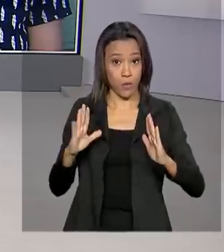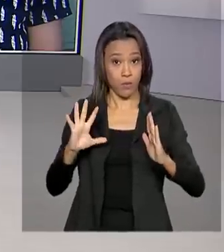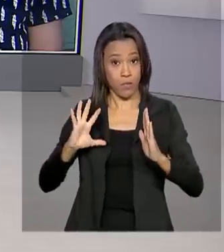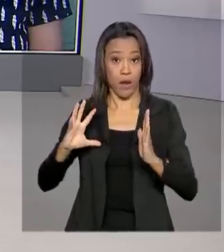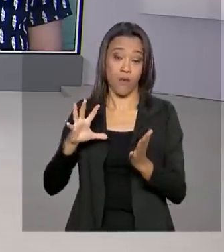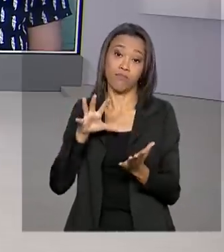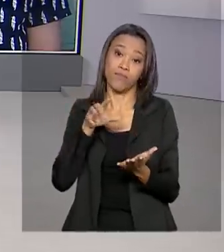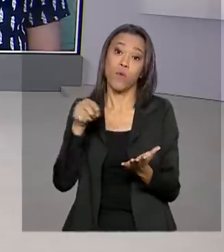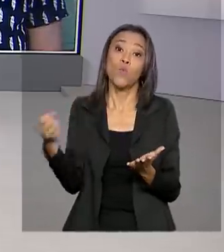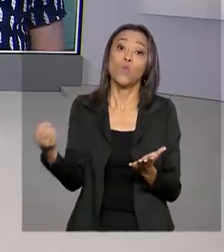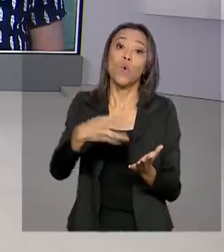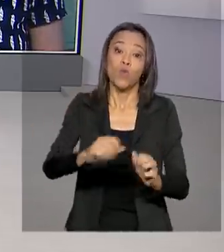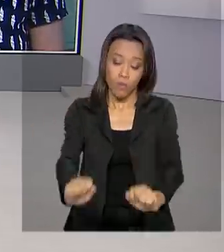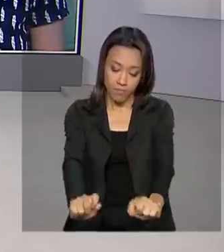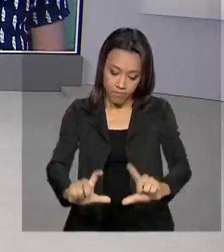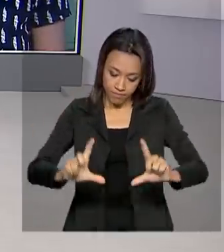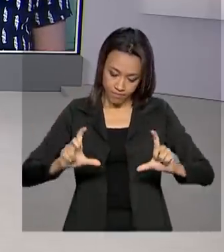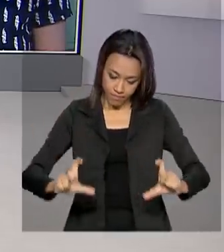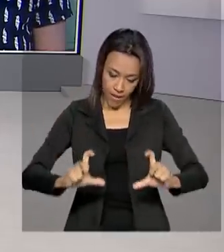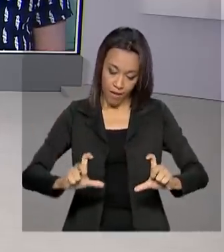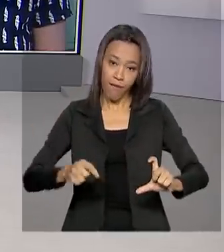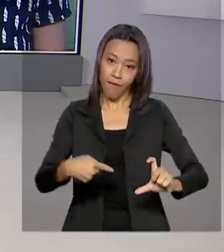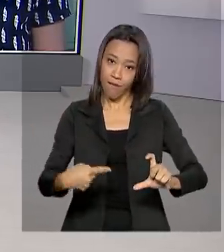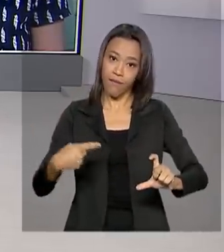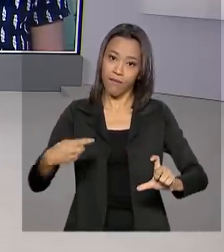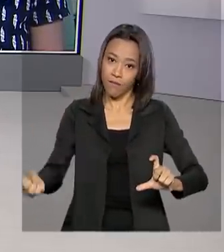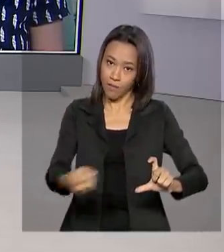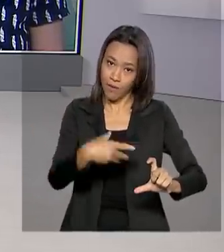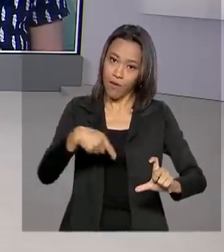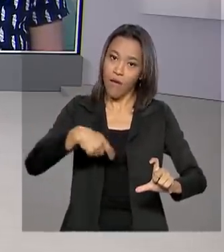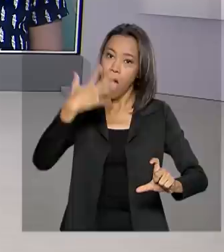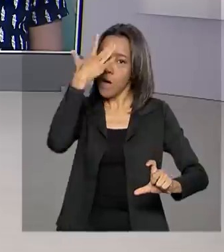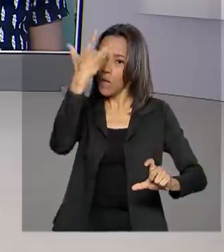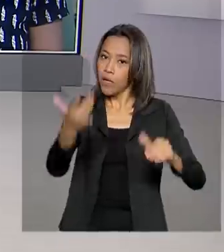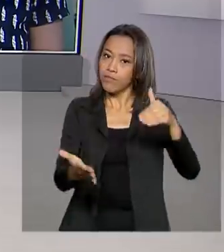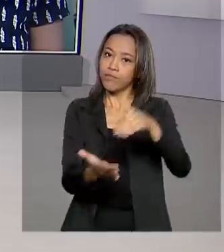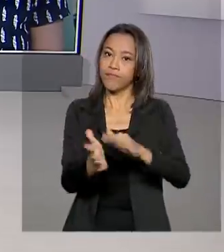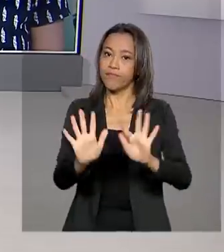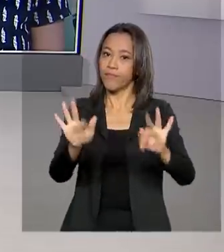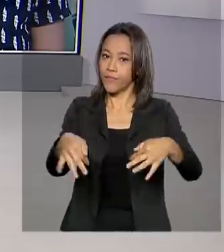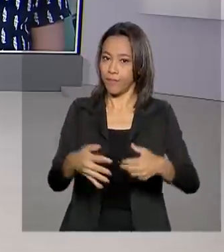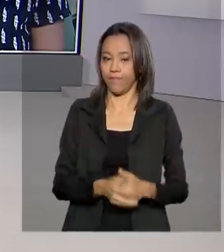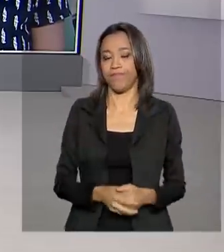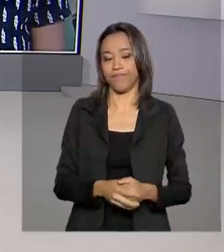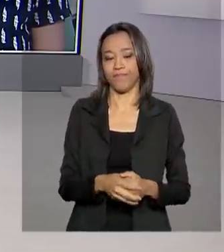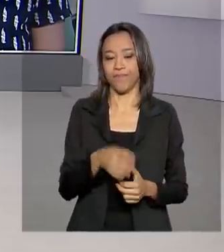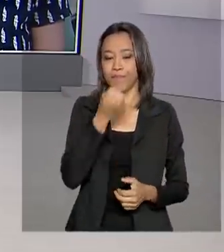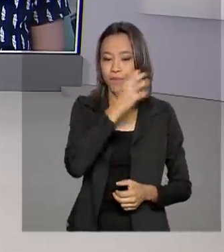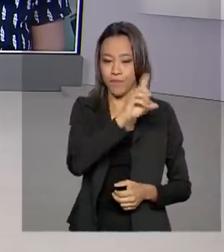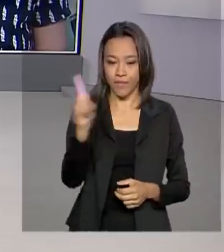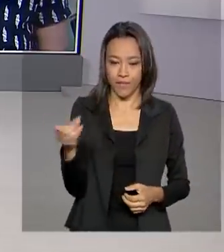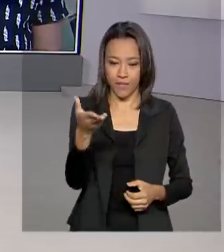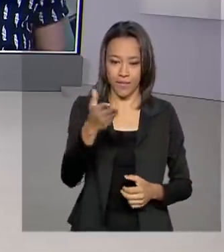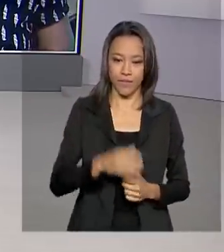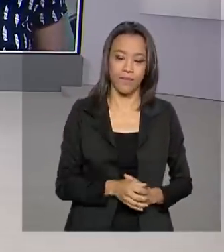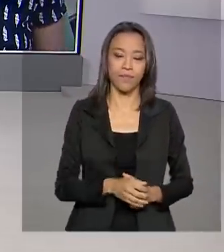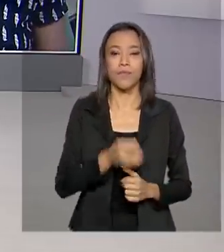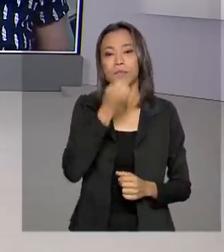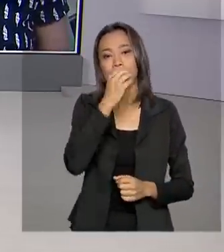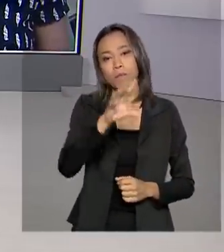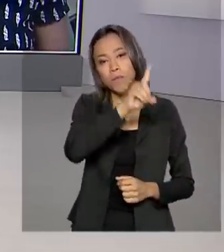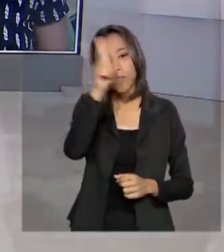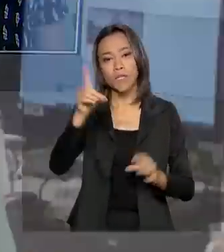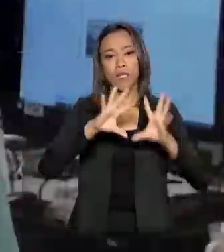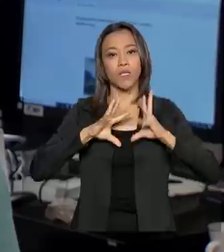sistema de emplacamento também termina amanhã. Raquel Sets, explica para a gente. Bom dia, Raquel. Bom dia, Renata.